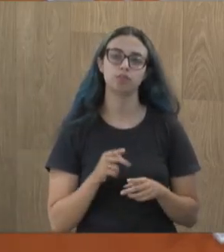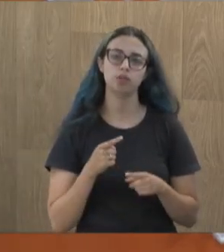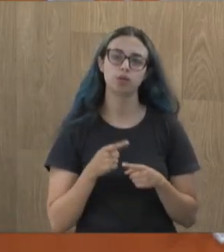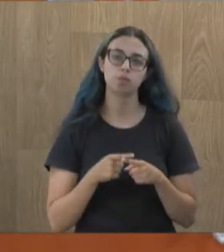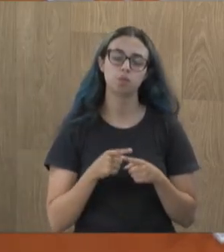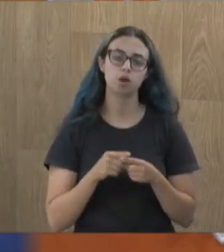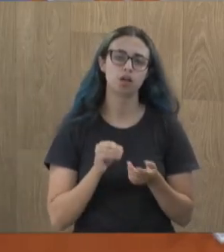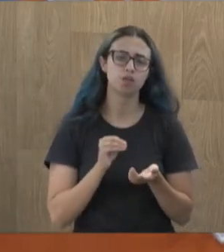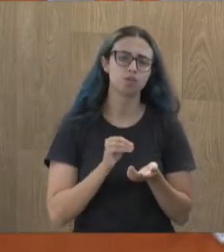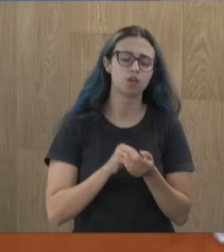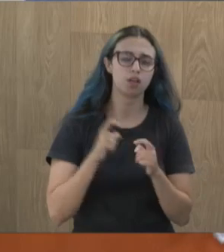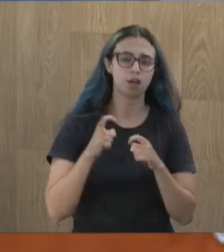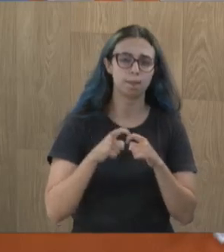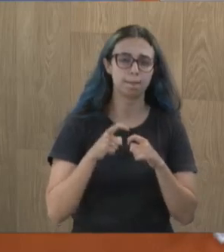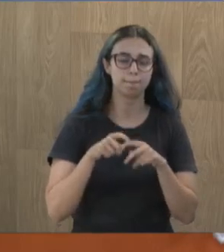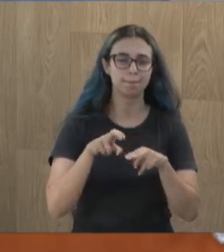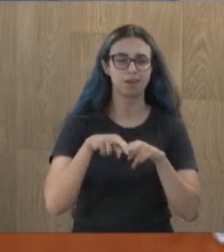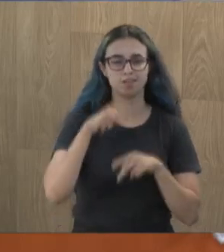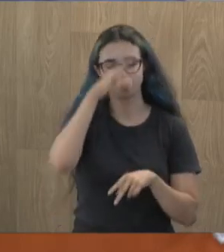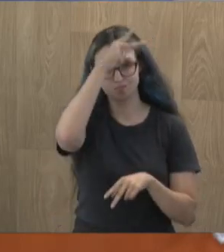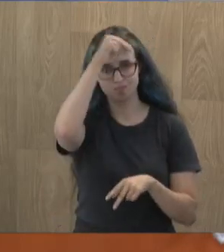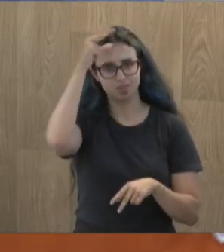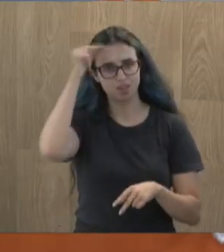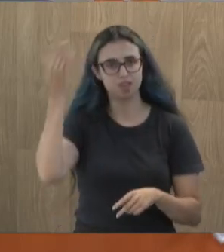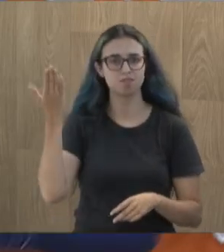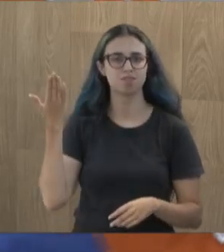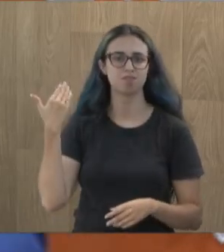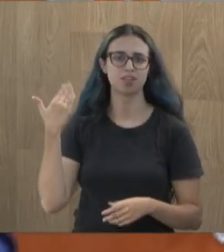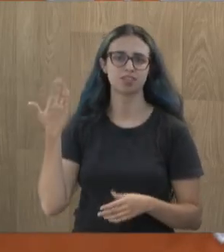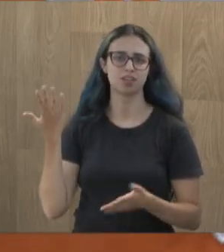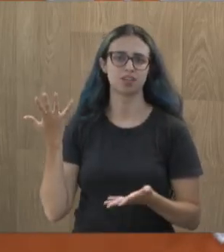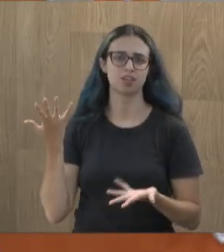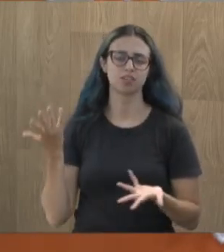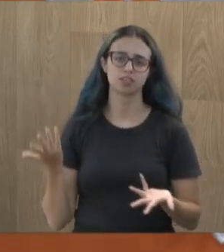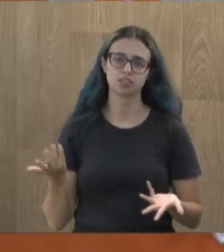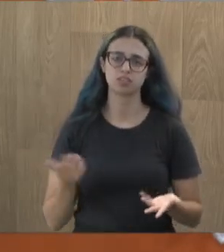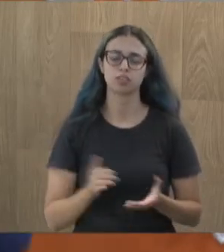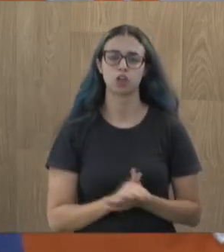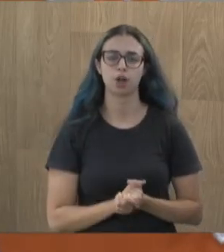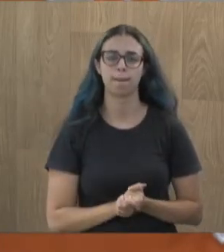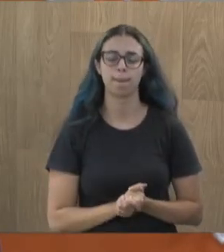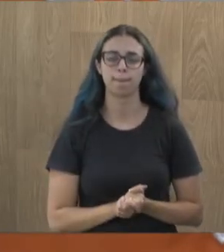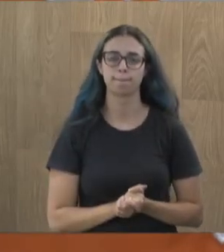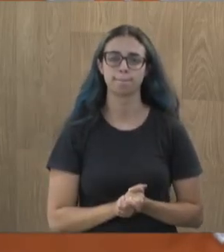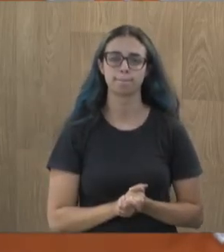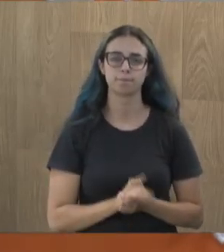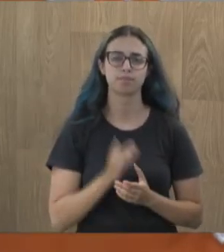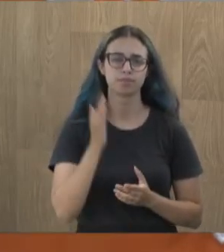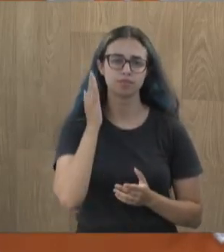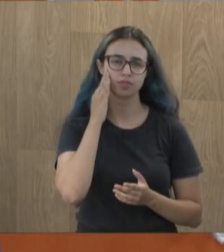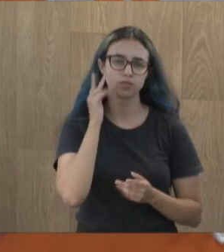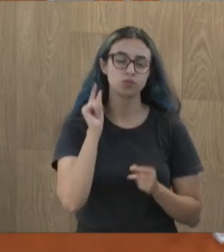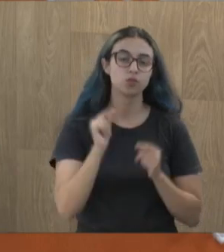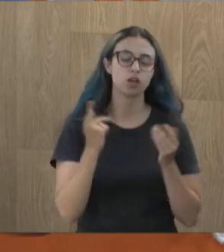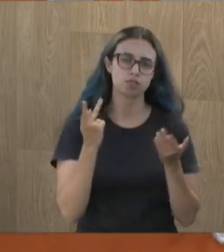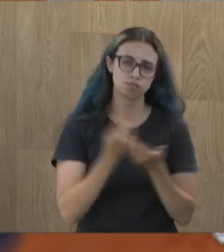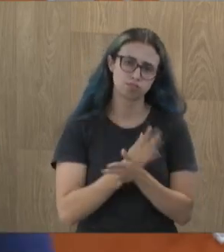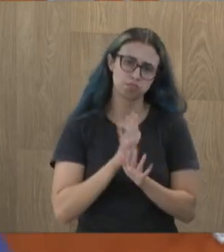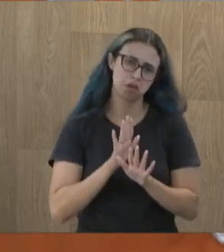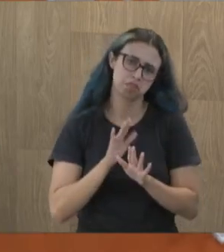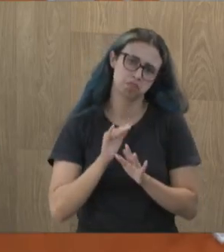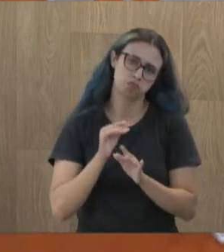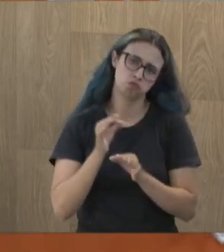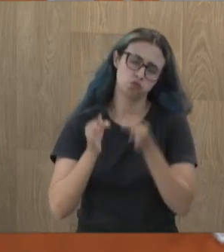Galileu, que ficou engessado nas suas amarras políticas, por isso que ele não conseguiu gerir Divinópolis. E uma das